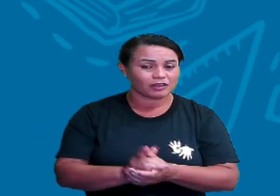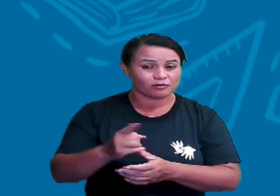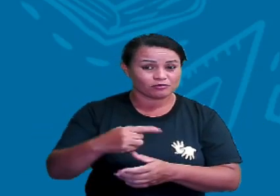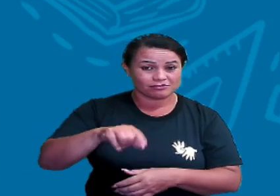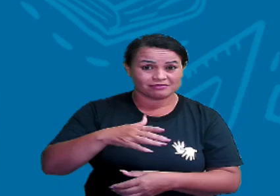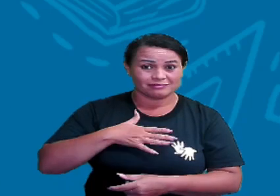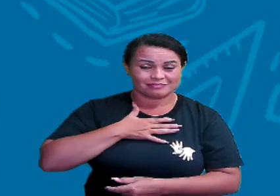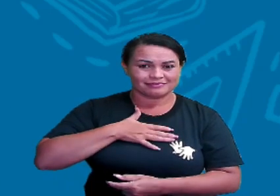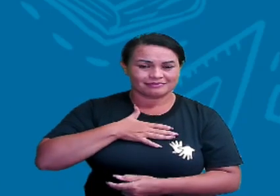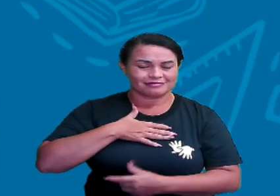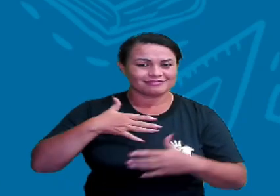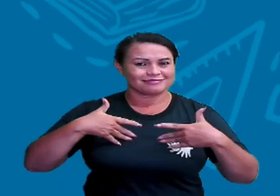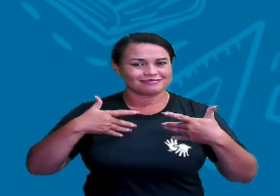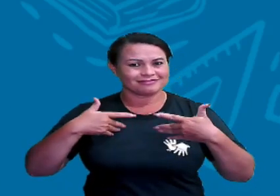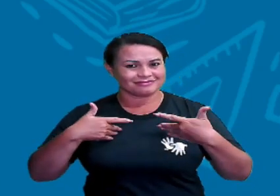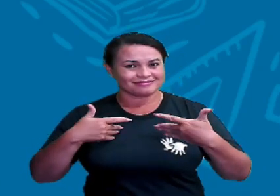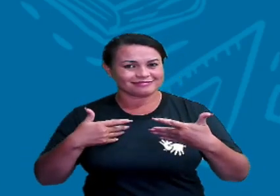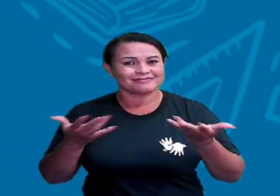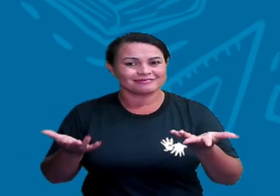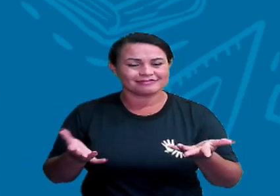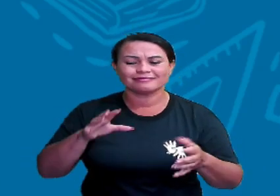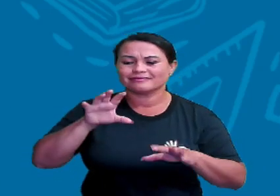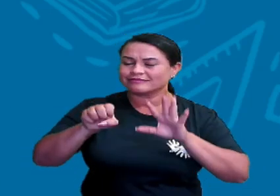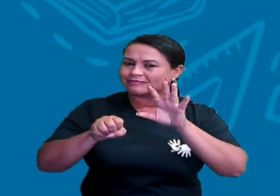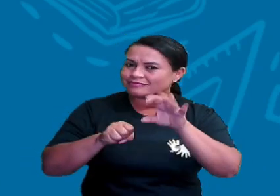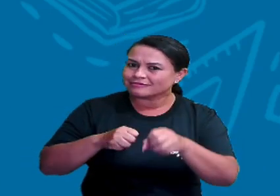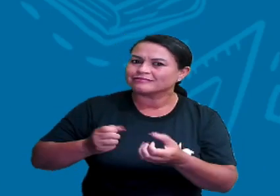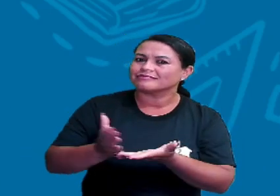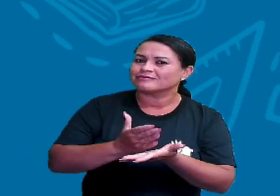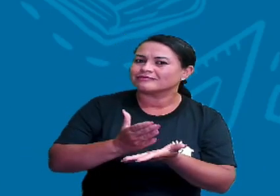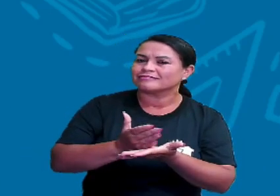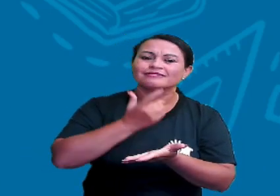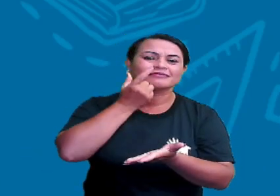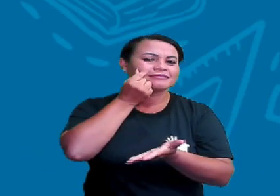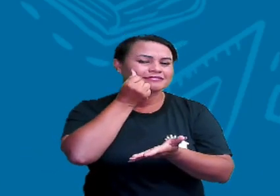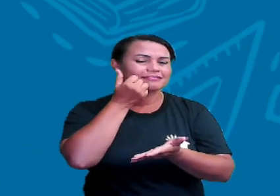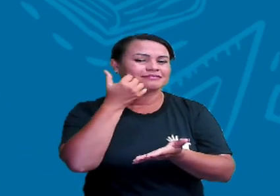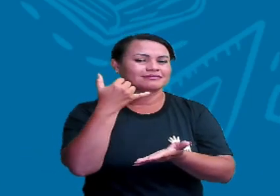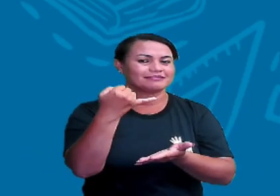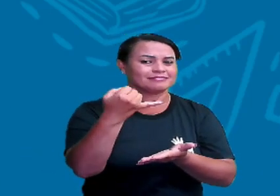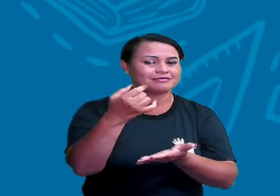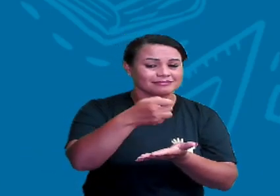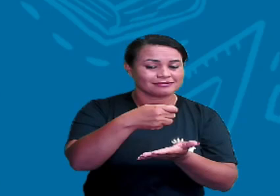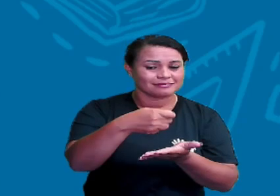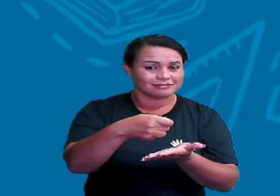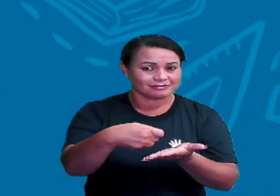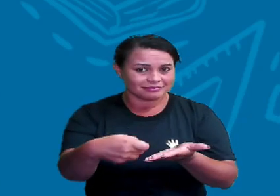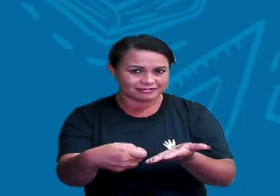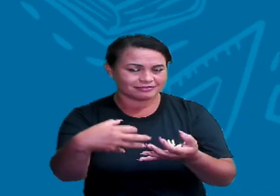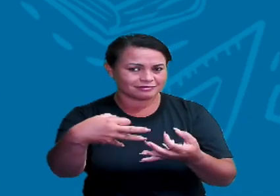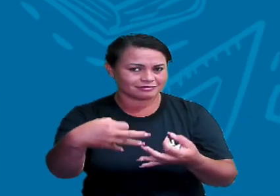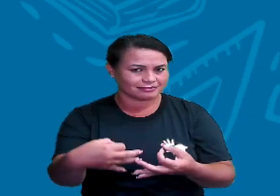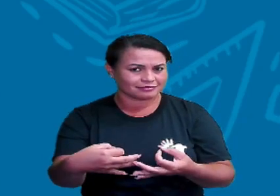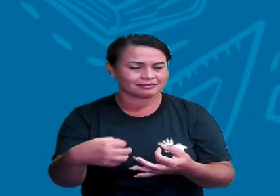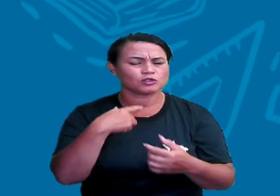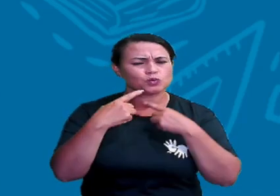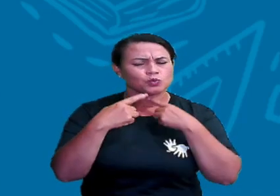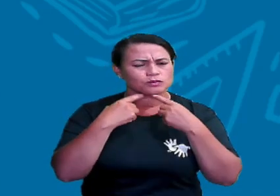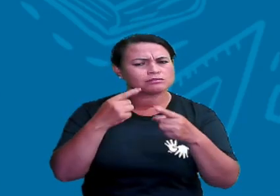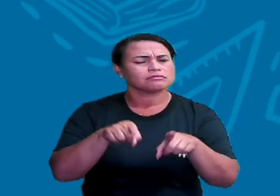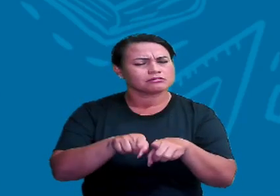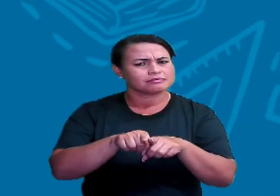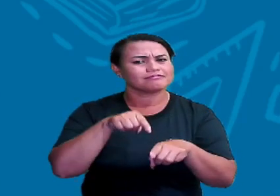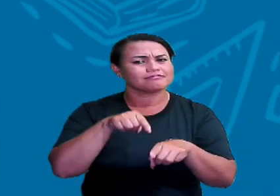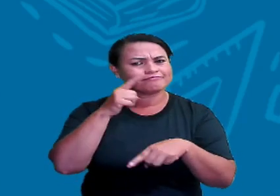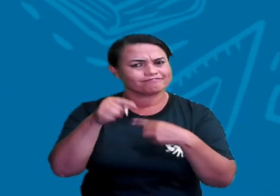contente aí, todo mundo animado, pega o caderno, pega o lápis, a caneta, faz suas anotações e tira suas dúvidas